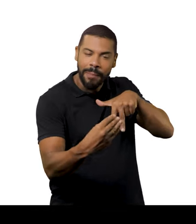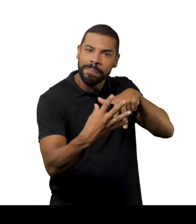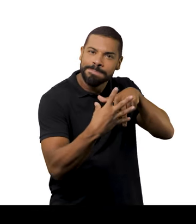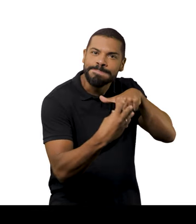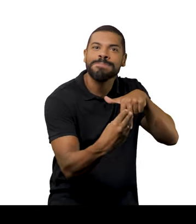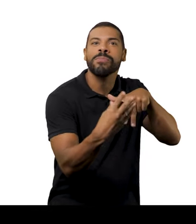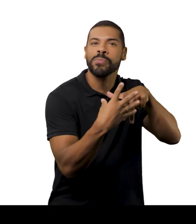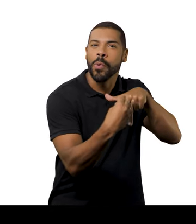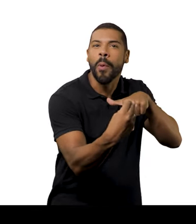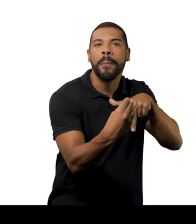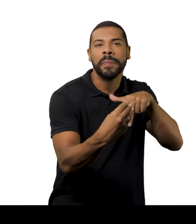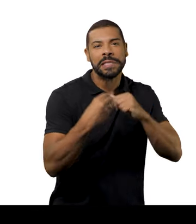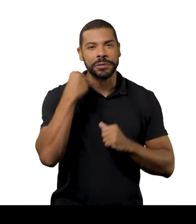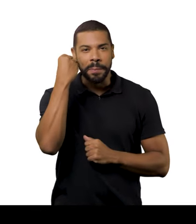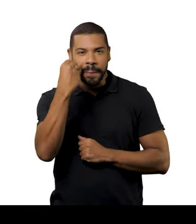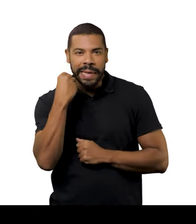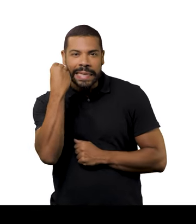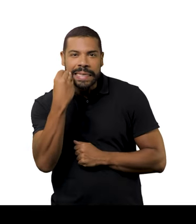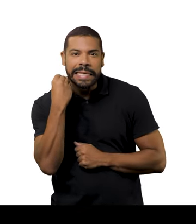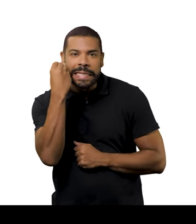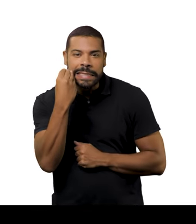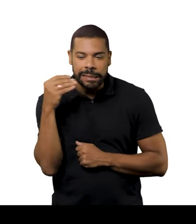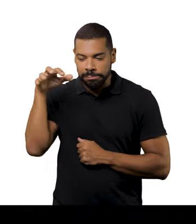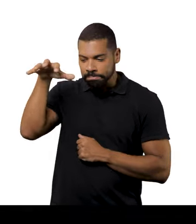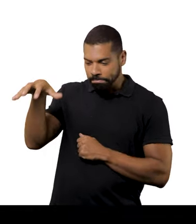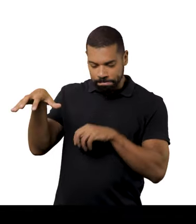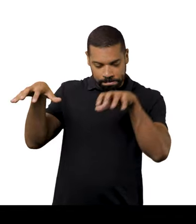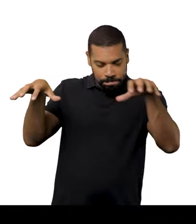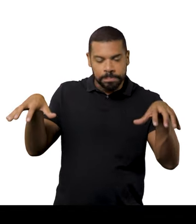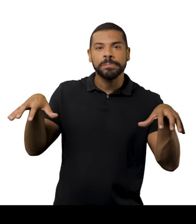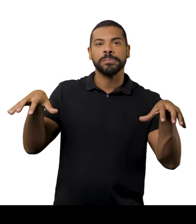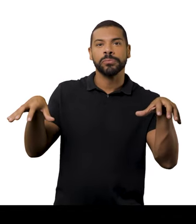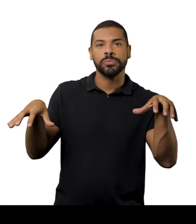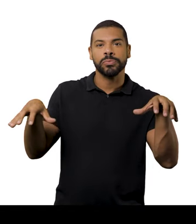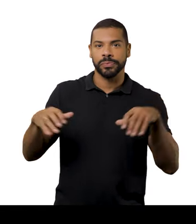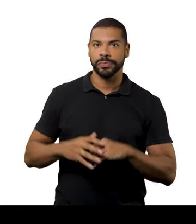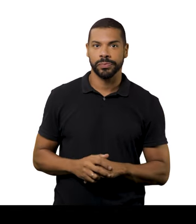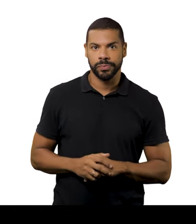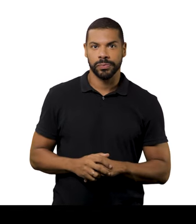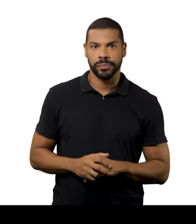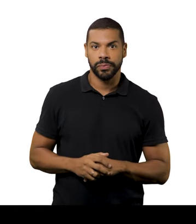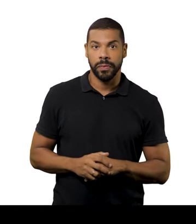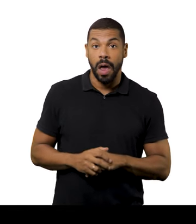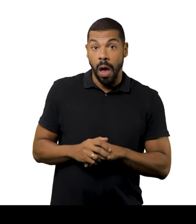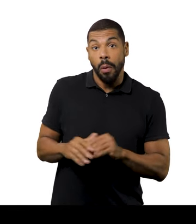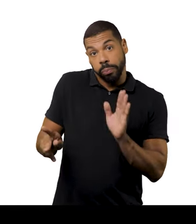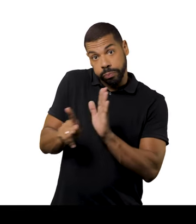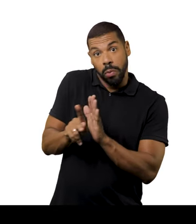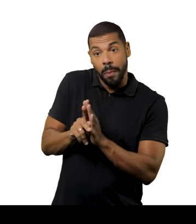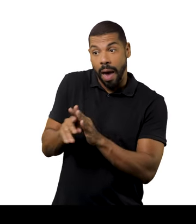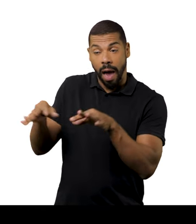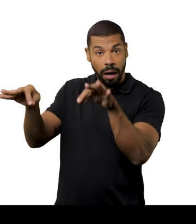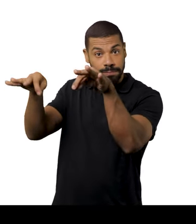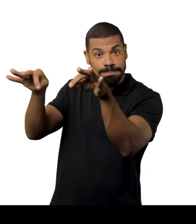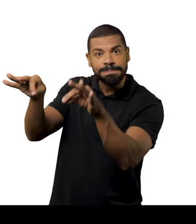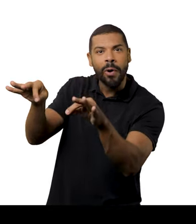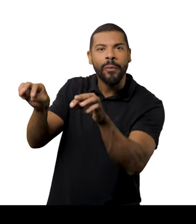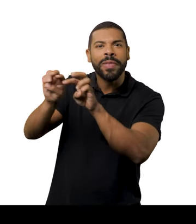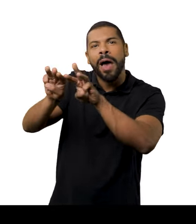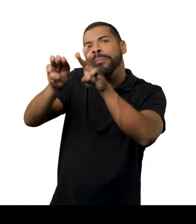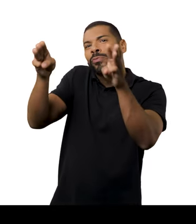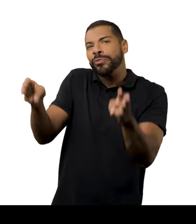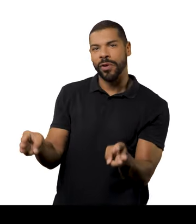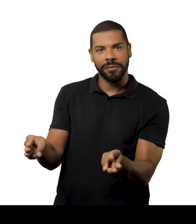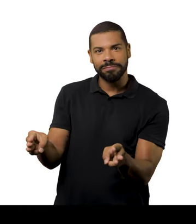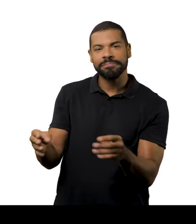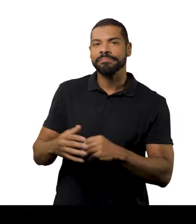do universo da moda. É uma experiência entre dois criadores. Não é porque está no museu